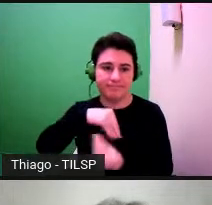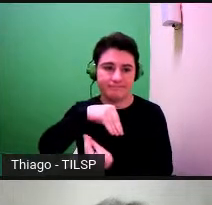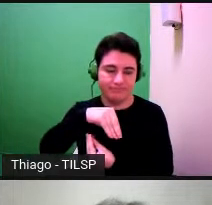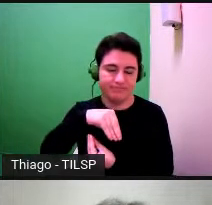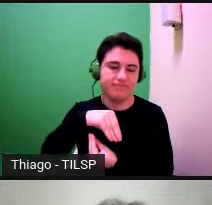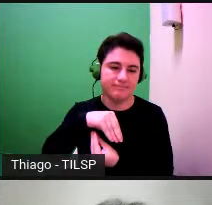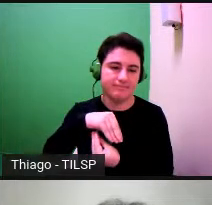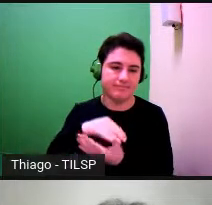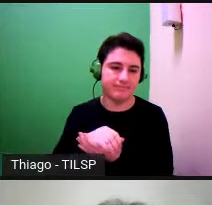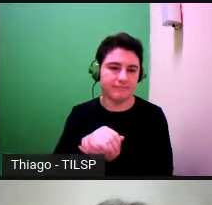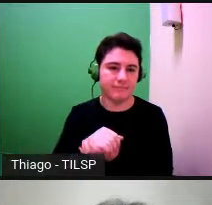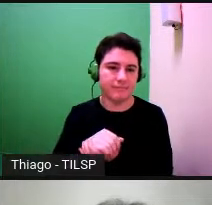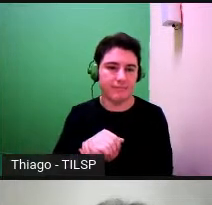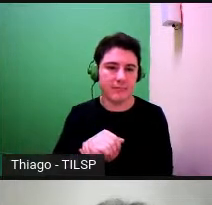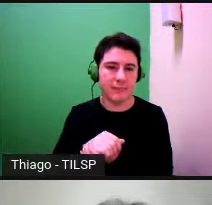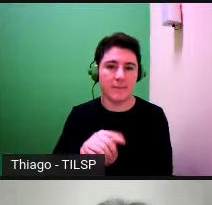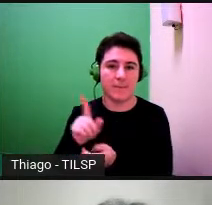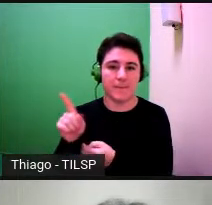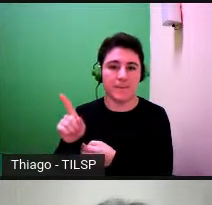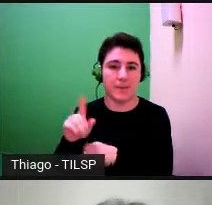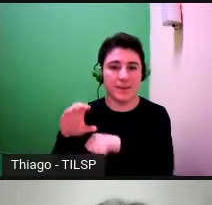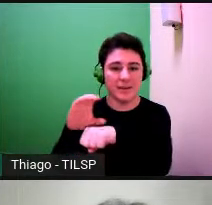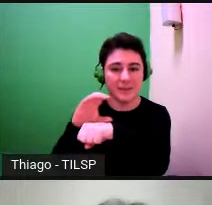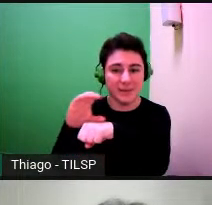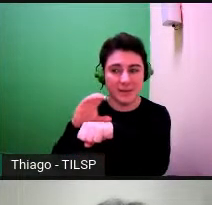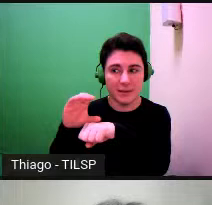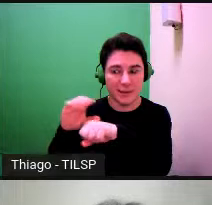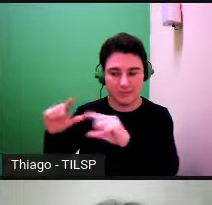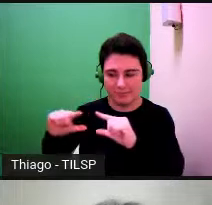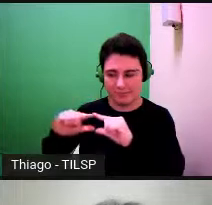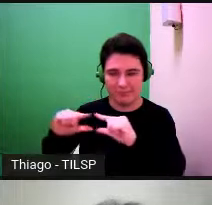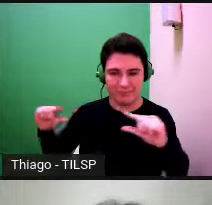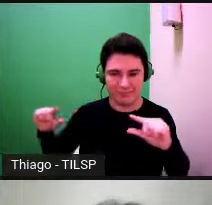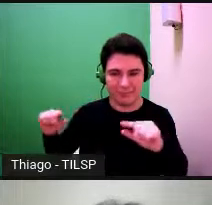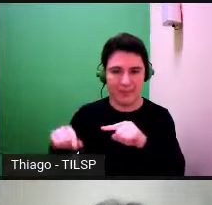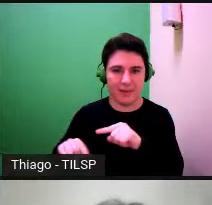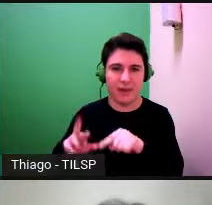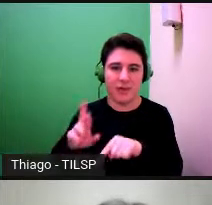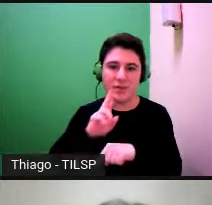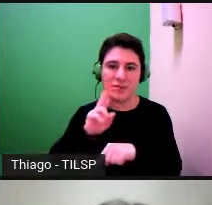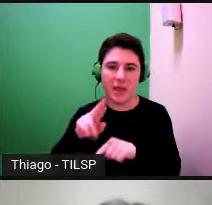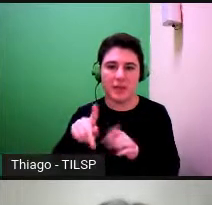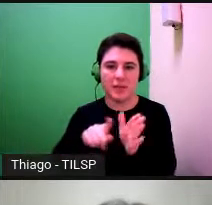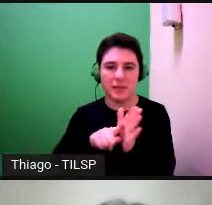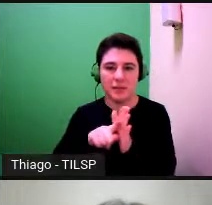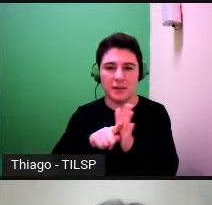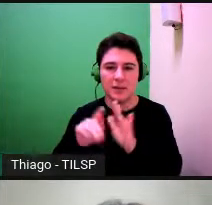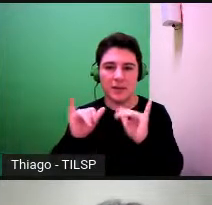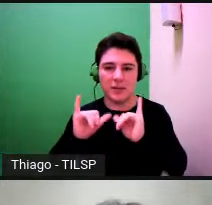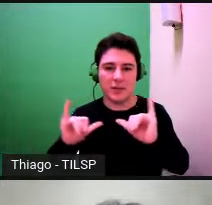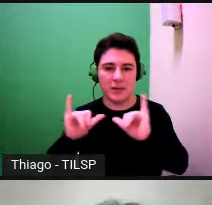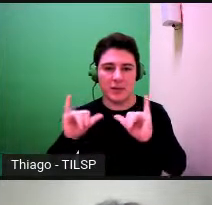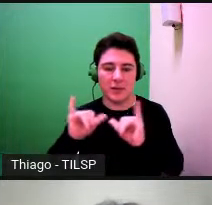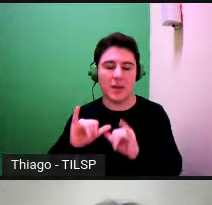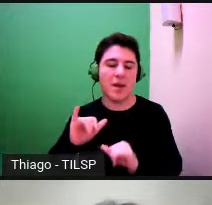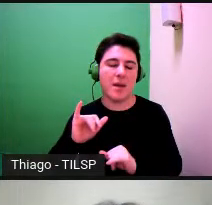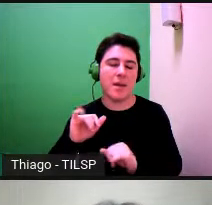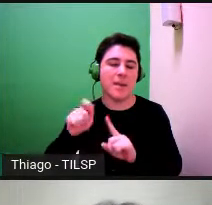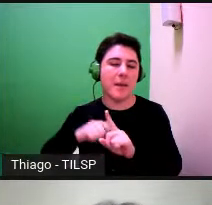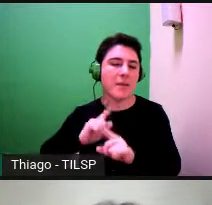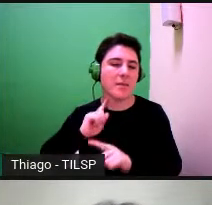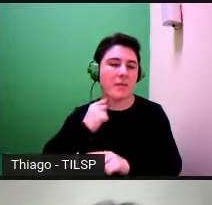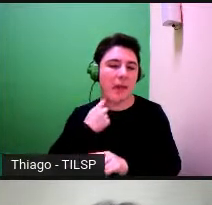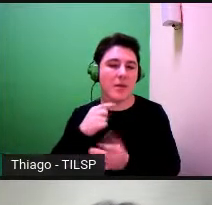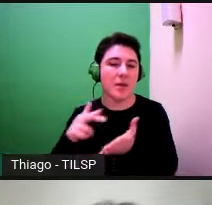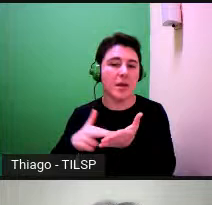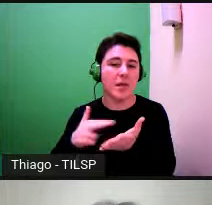curiosamente o que está assinalado a cinzente no final os resultados da investigação foram divulgados na edição de maio da revista científica Negotiation